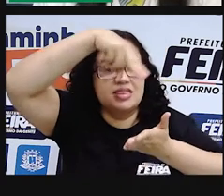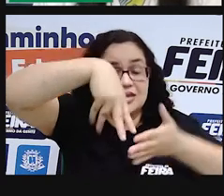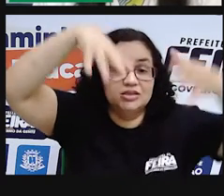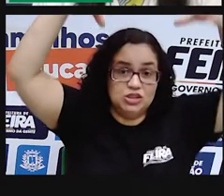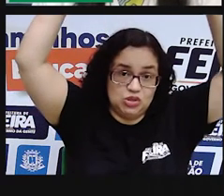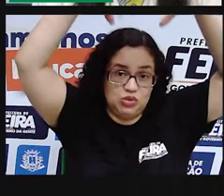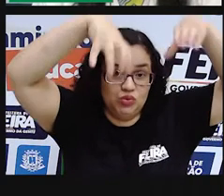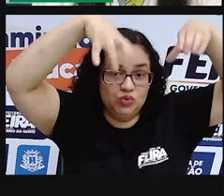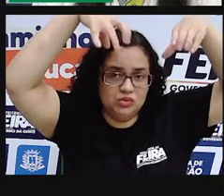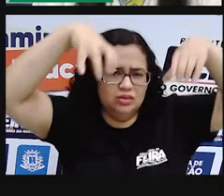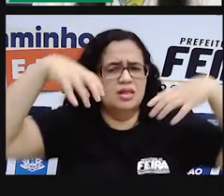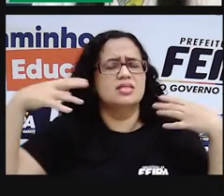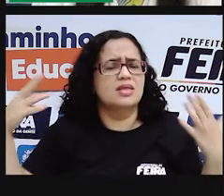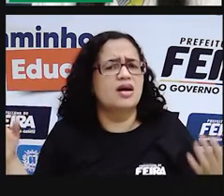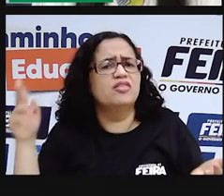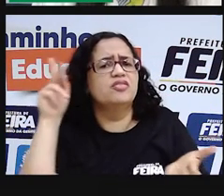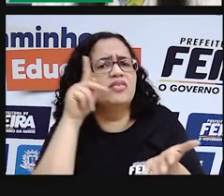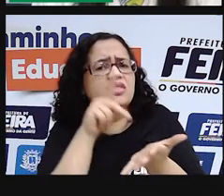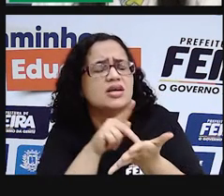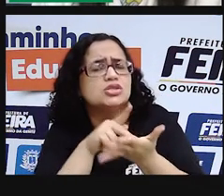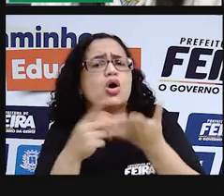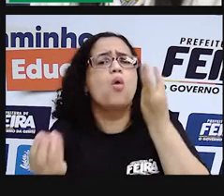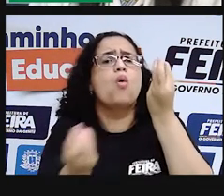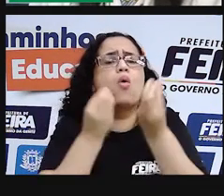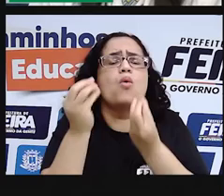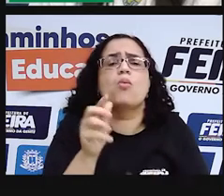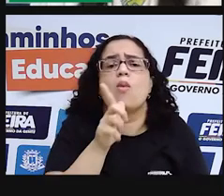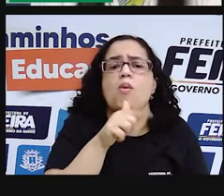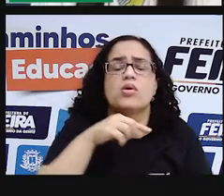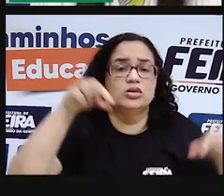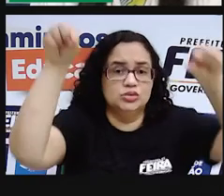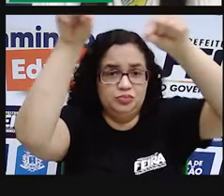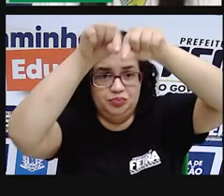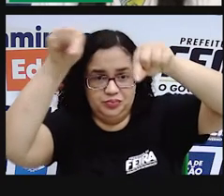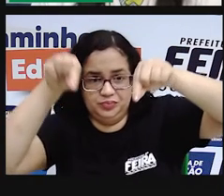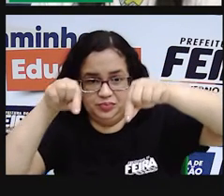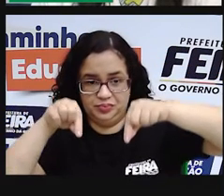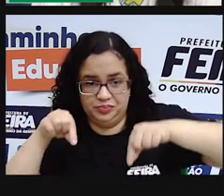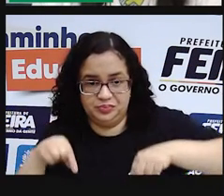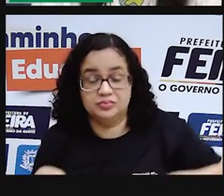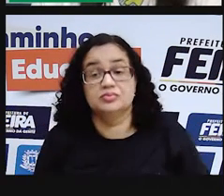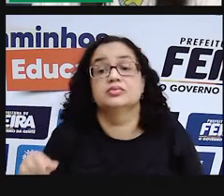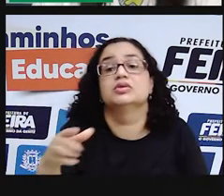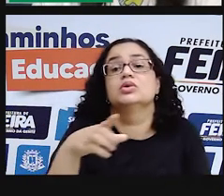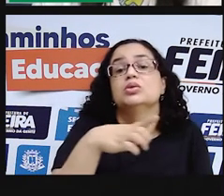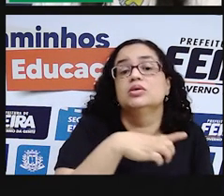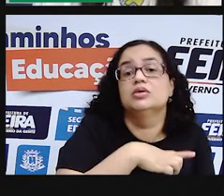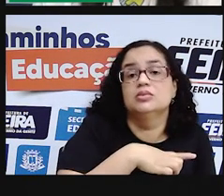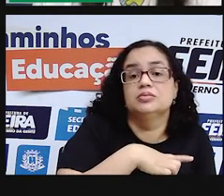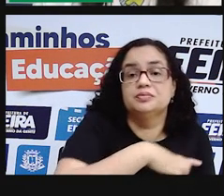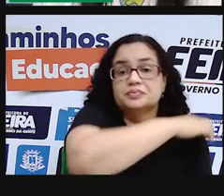lagoa surgiu. Mas na realidade, como é que as lagoas surgem? Como é que elas aparecem?